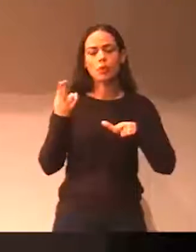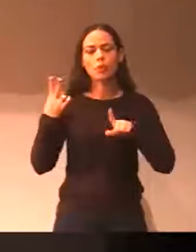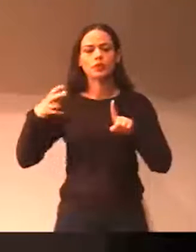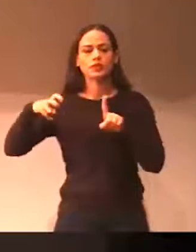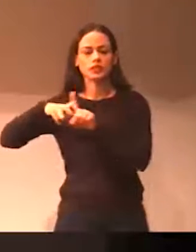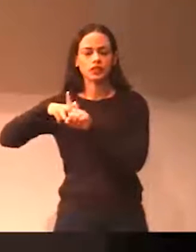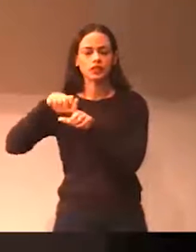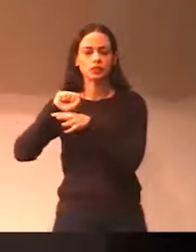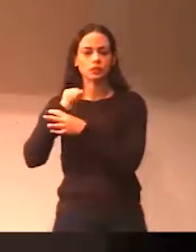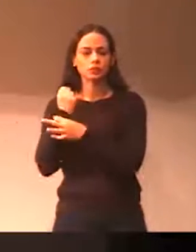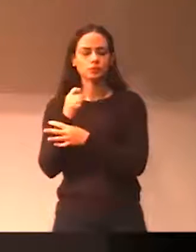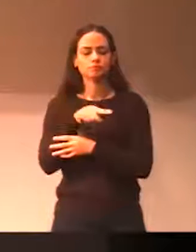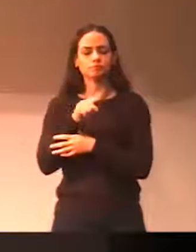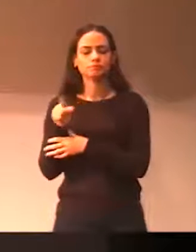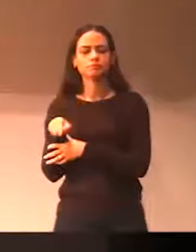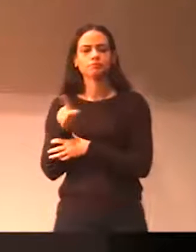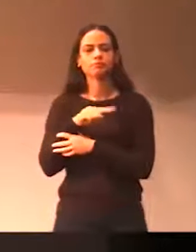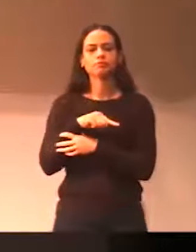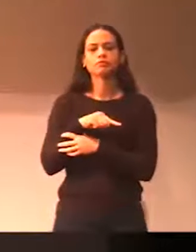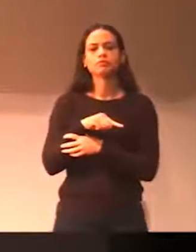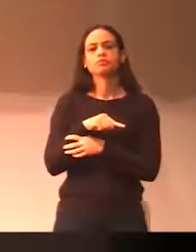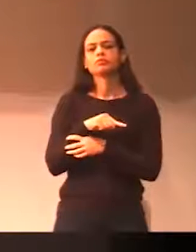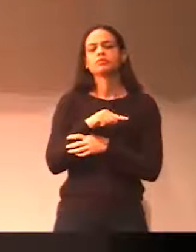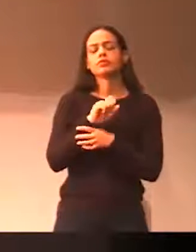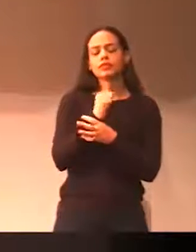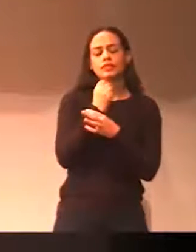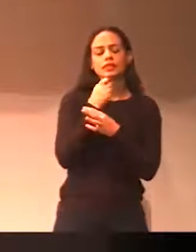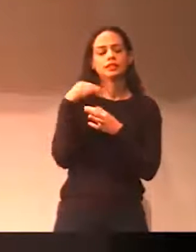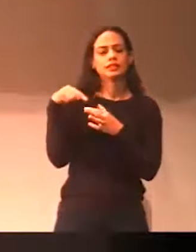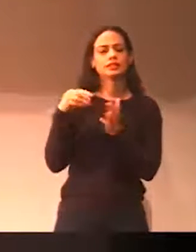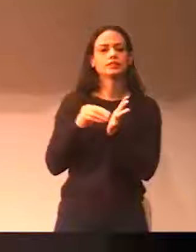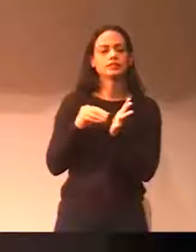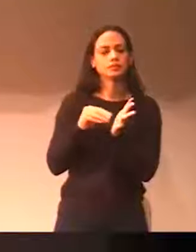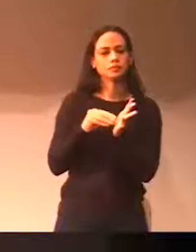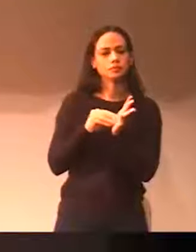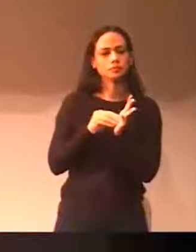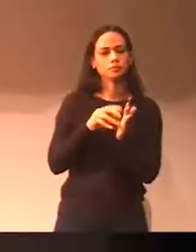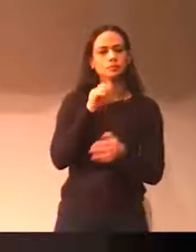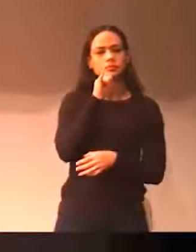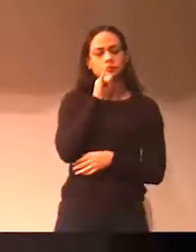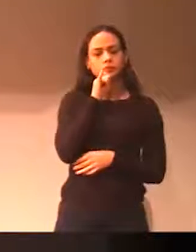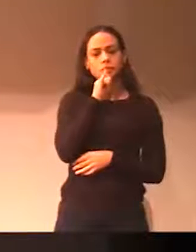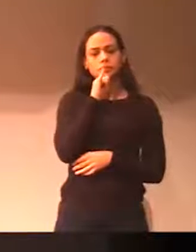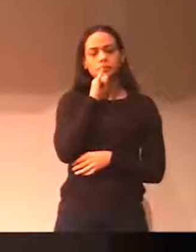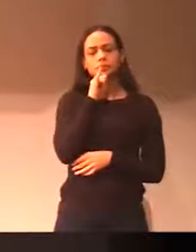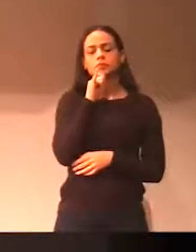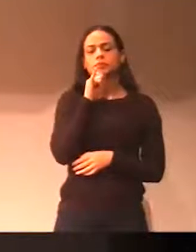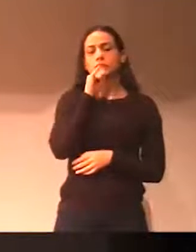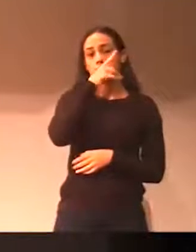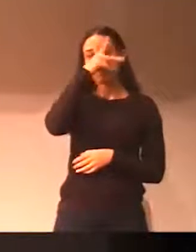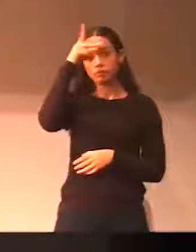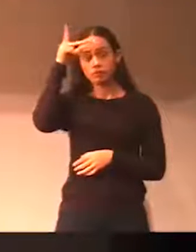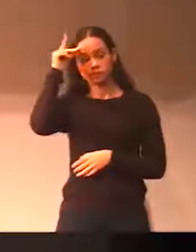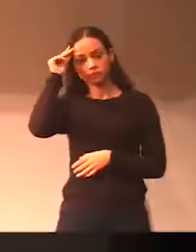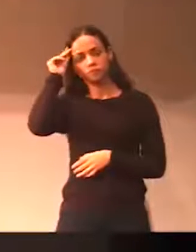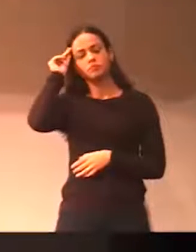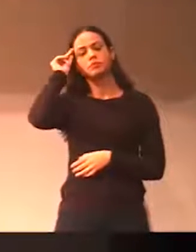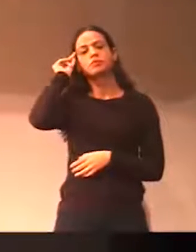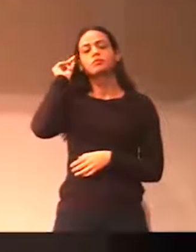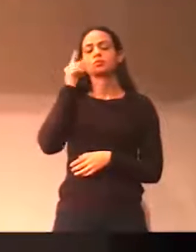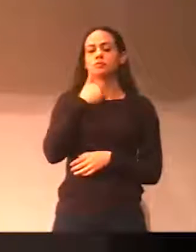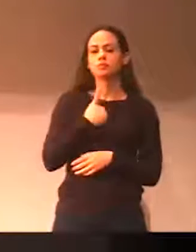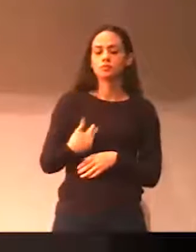inseguro ou por uma condição insegura. Então, a condição insegura é a obrigação do poder público, é a obrigação do setor